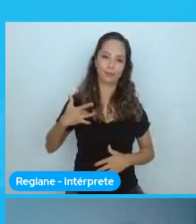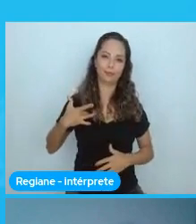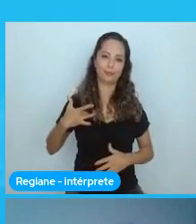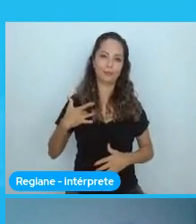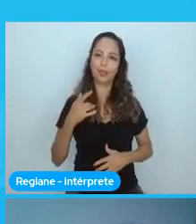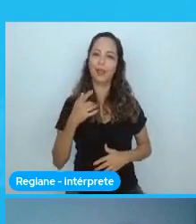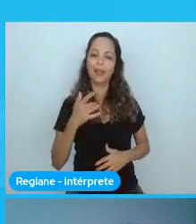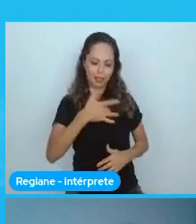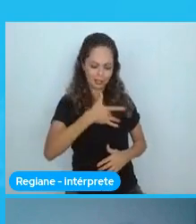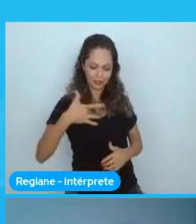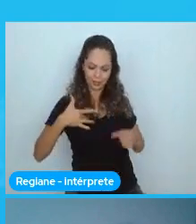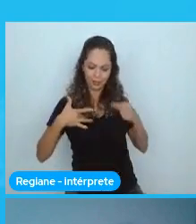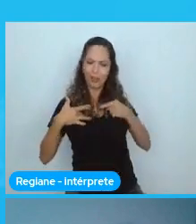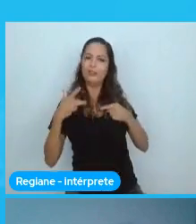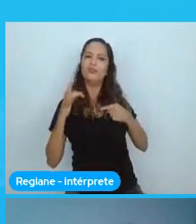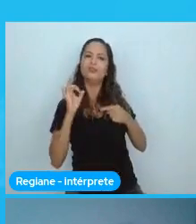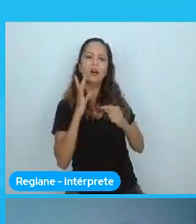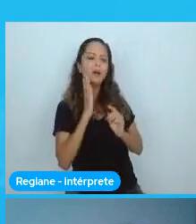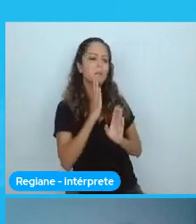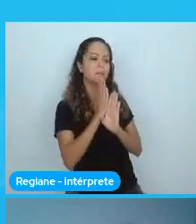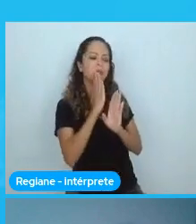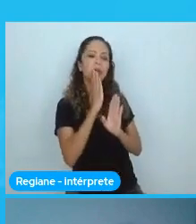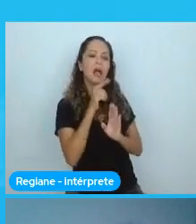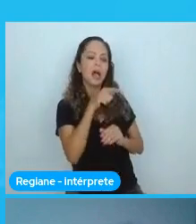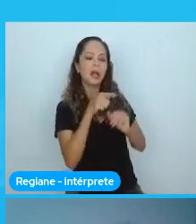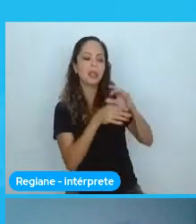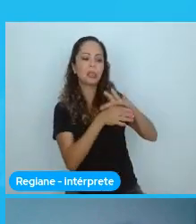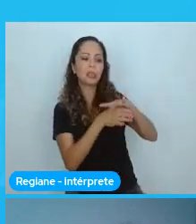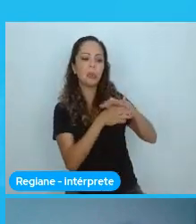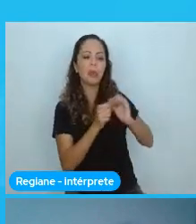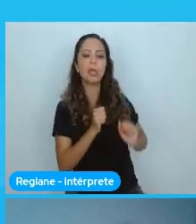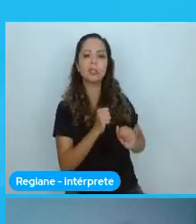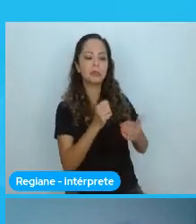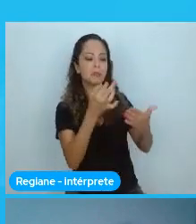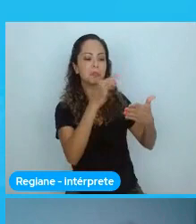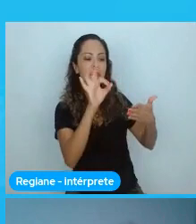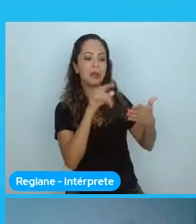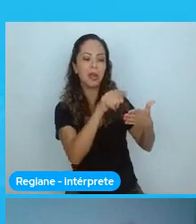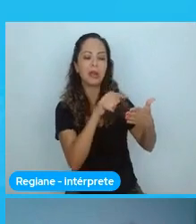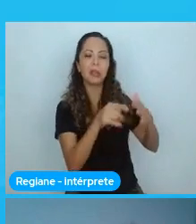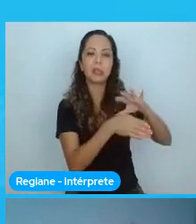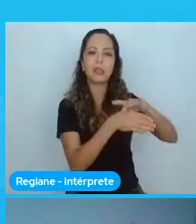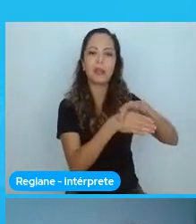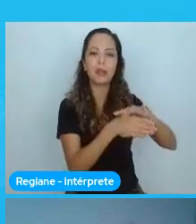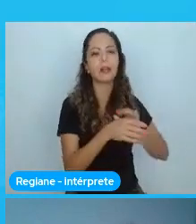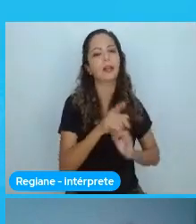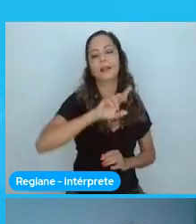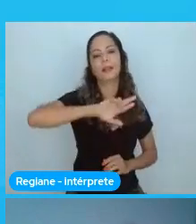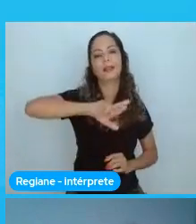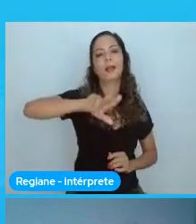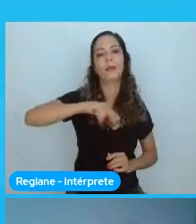predição de alguma doença ou uma classificação de imagens, ela vai muito além disso.